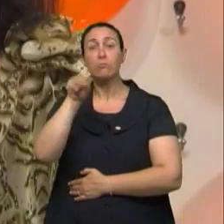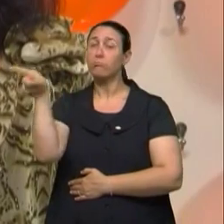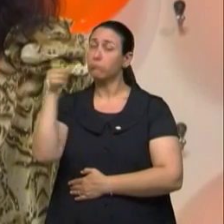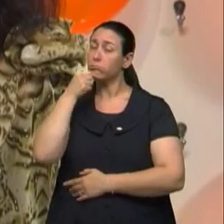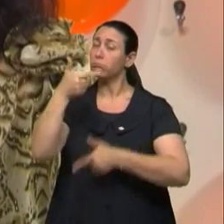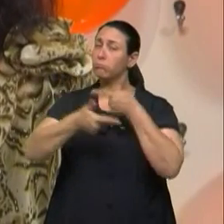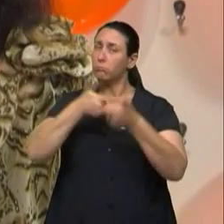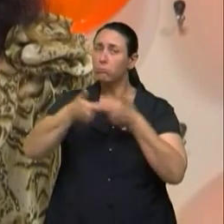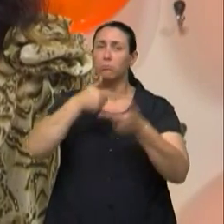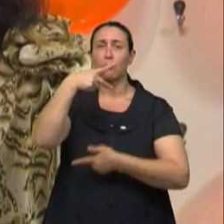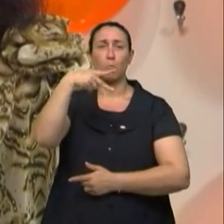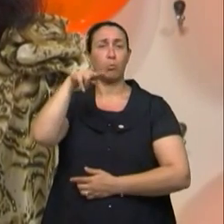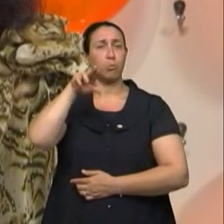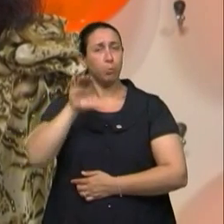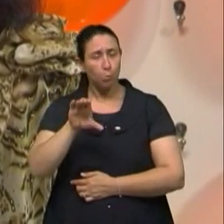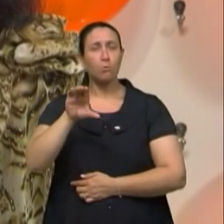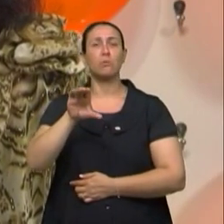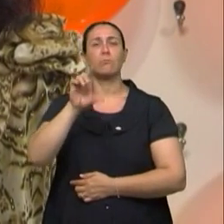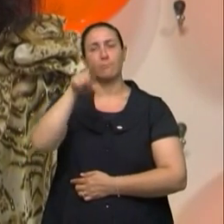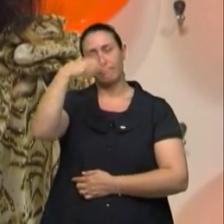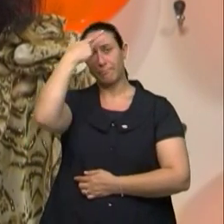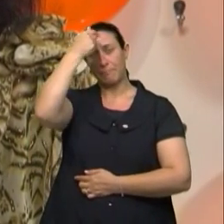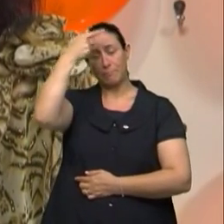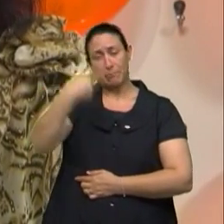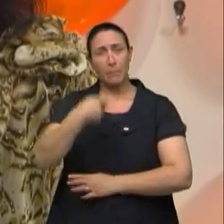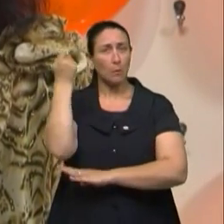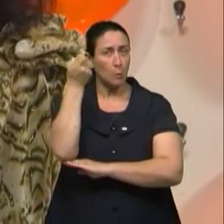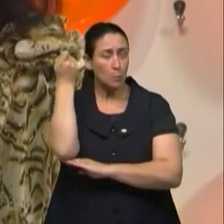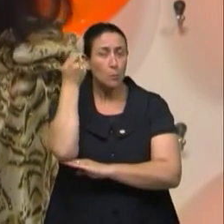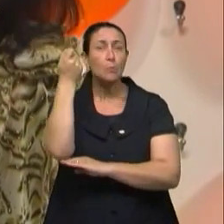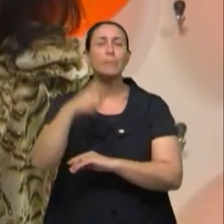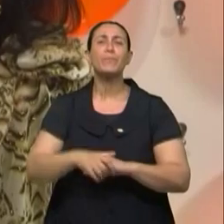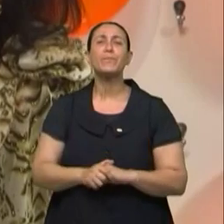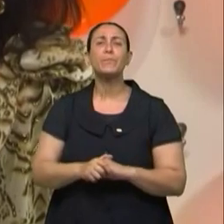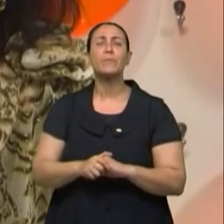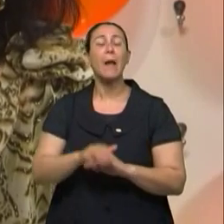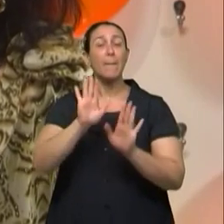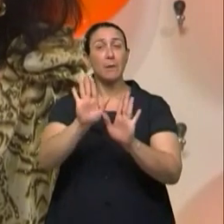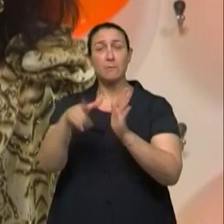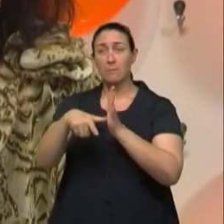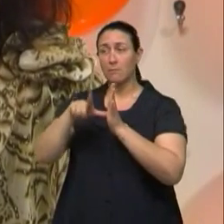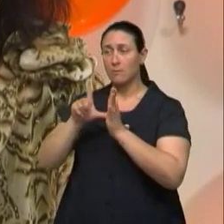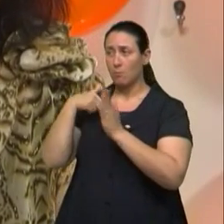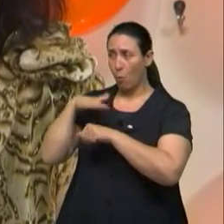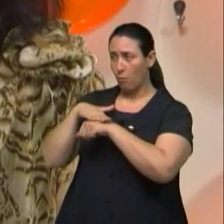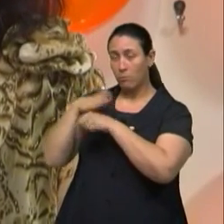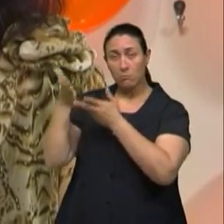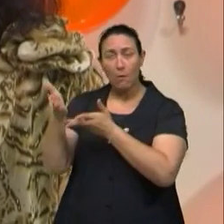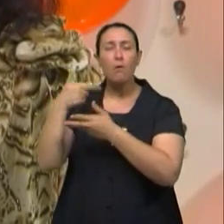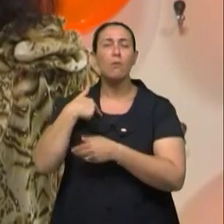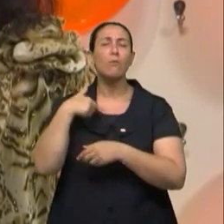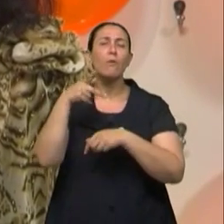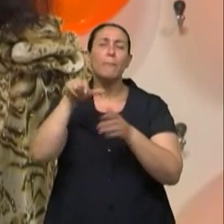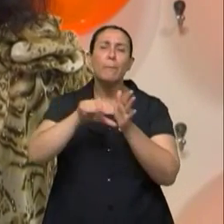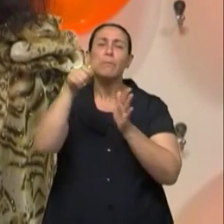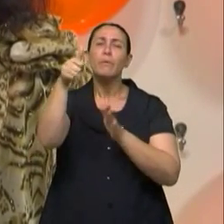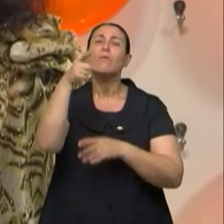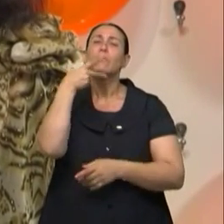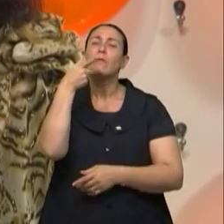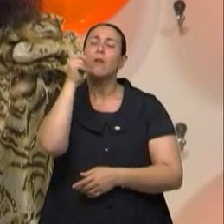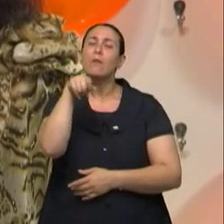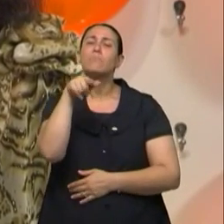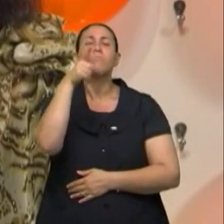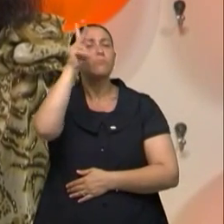PUC, a Pontifícia Universidade Católica do Rio Grande do Sul. Mas antes de eu começar a conversar com o doutor aqui, nós vamos conhecer